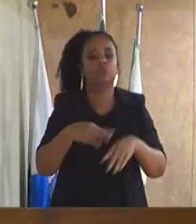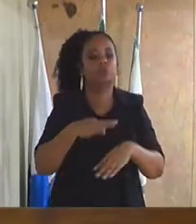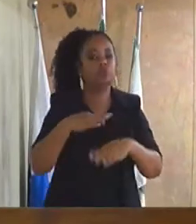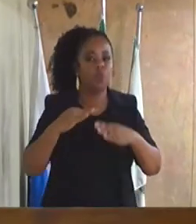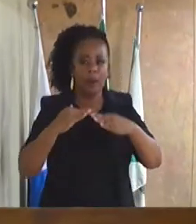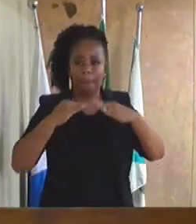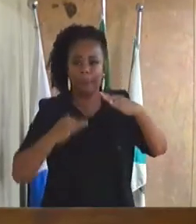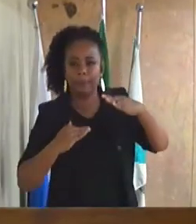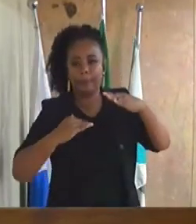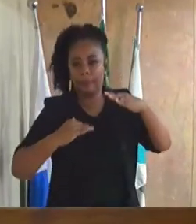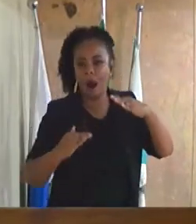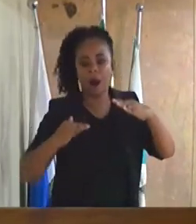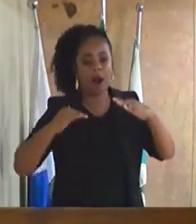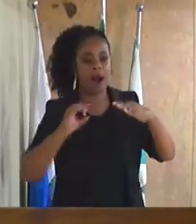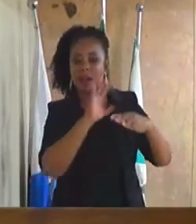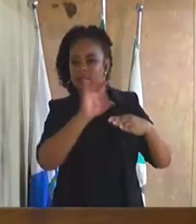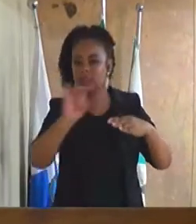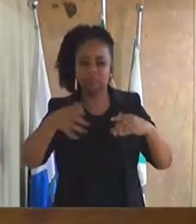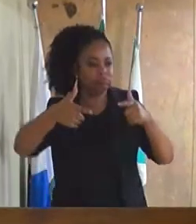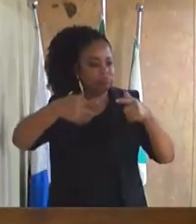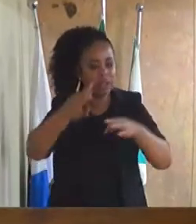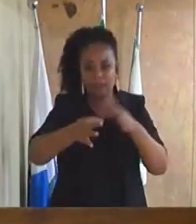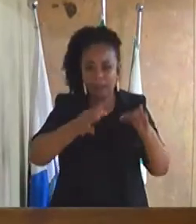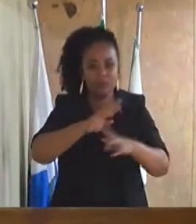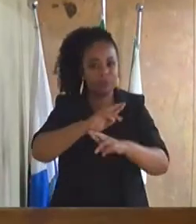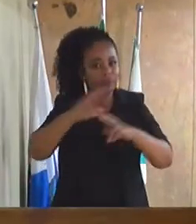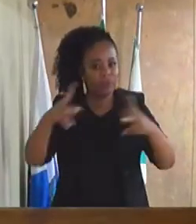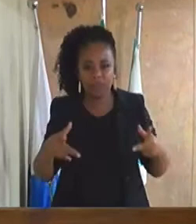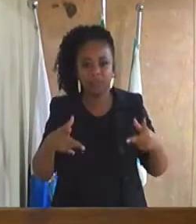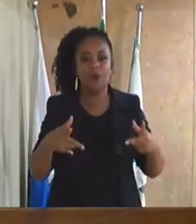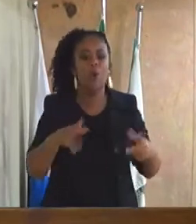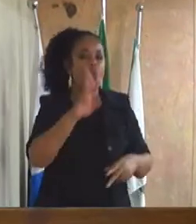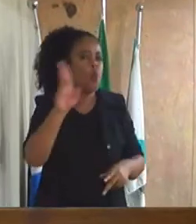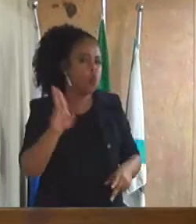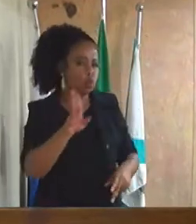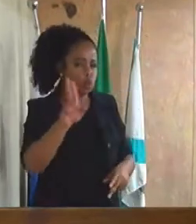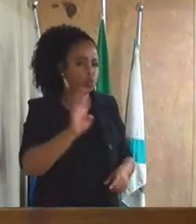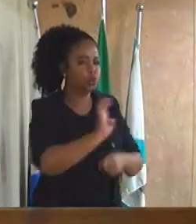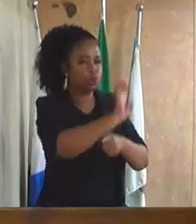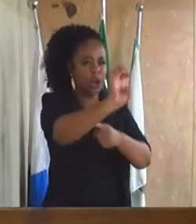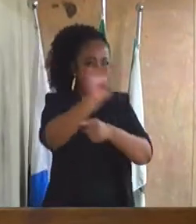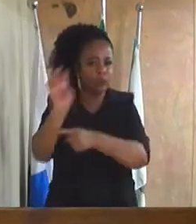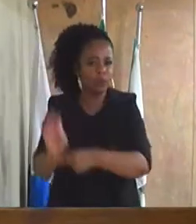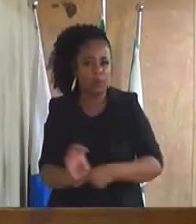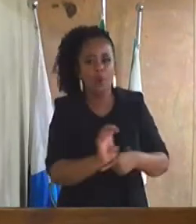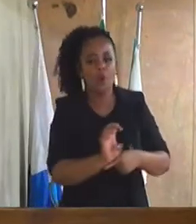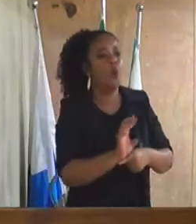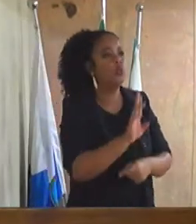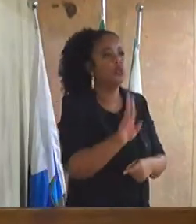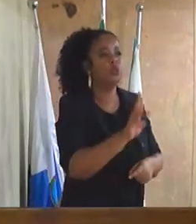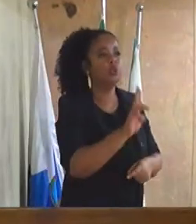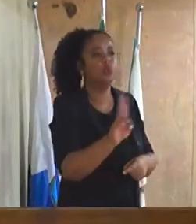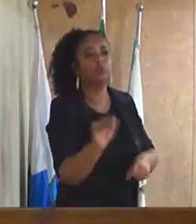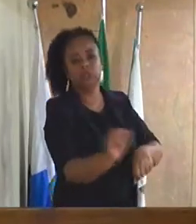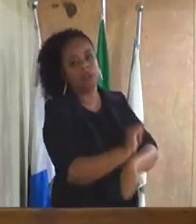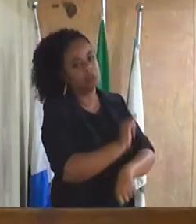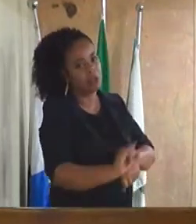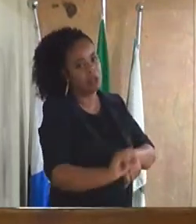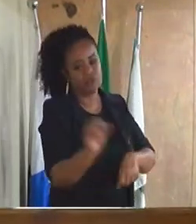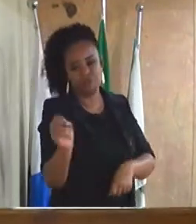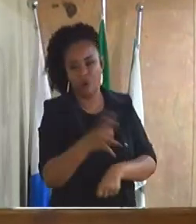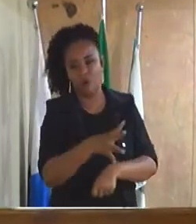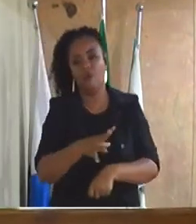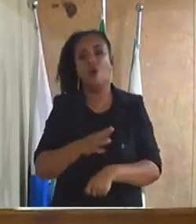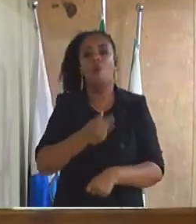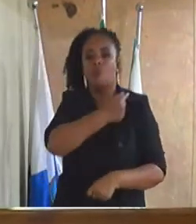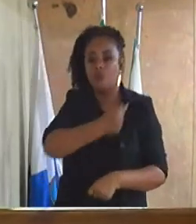de um jeito, cada estado usou um certo tipo de critério, o governo federal querendo usar o critério,